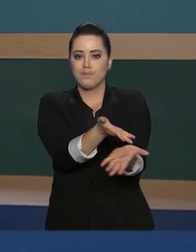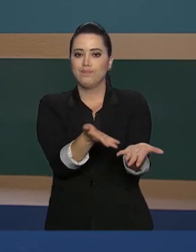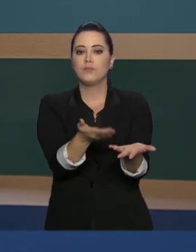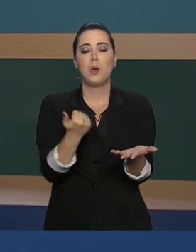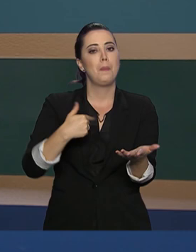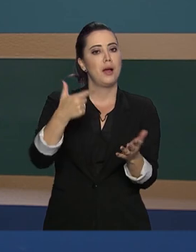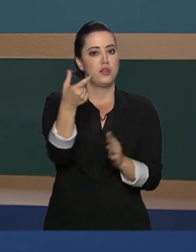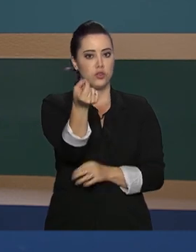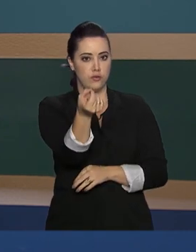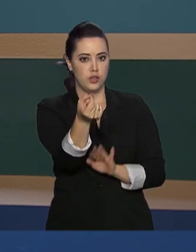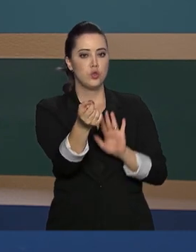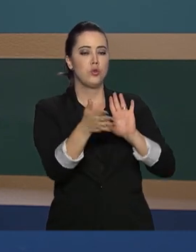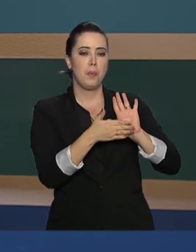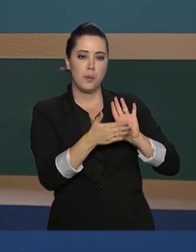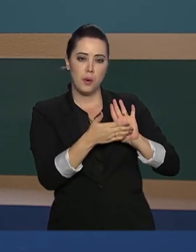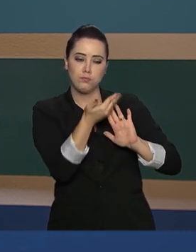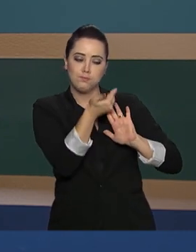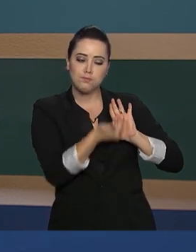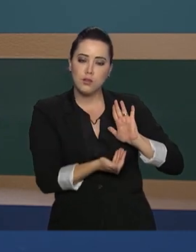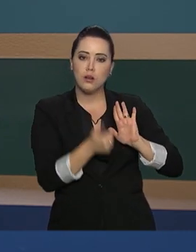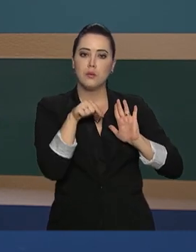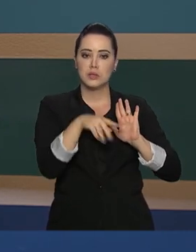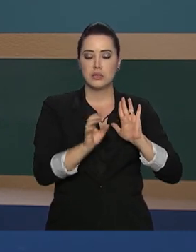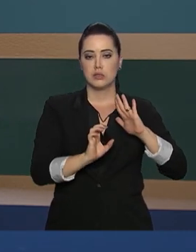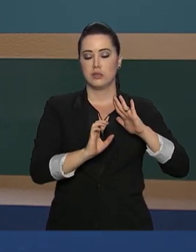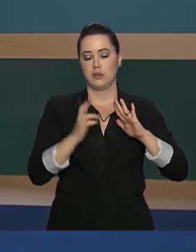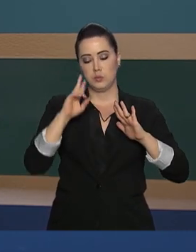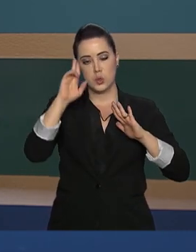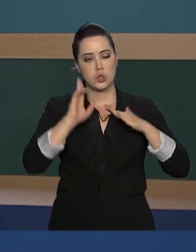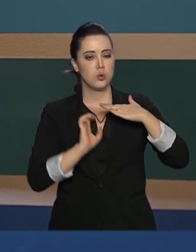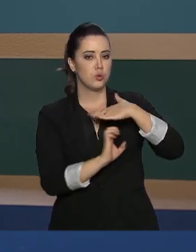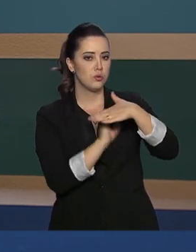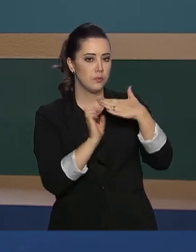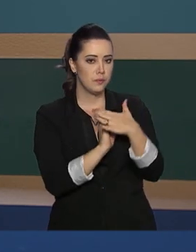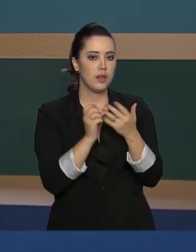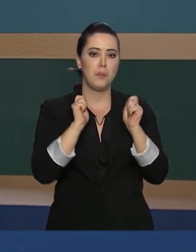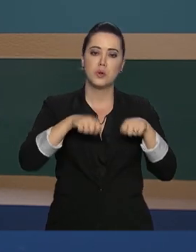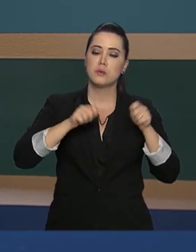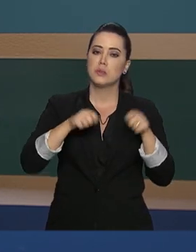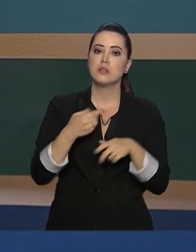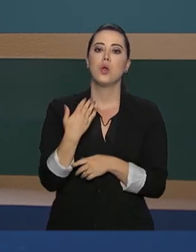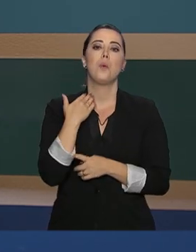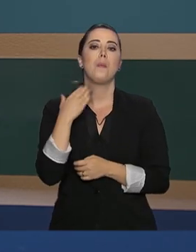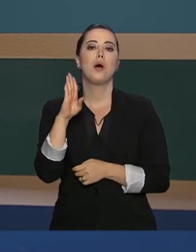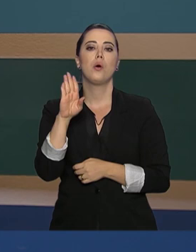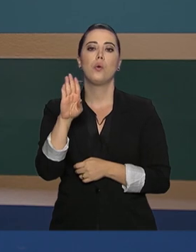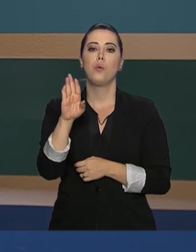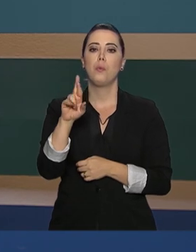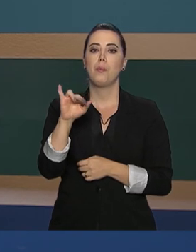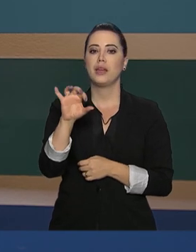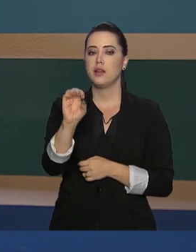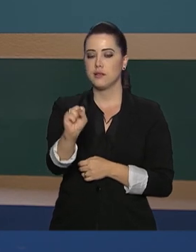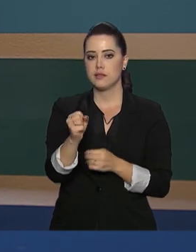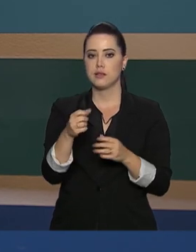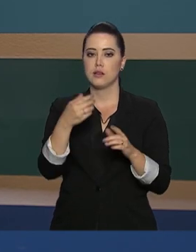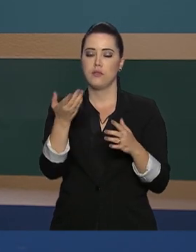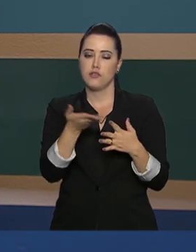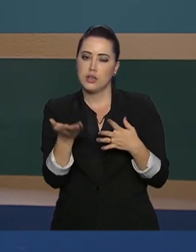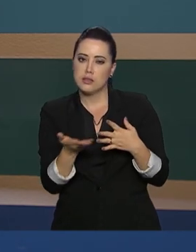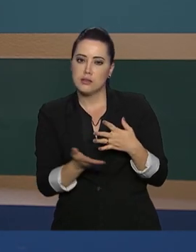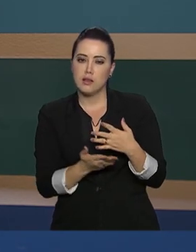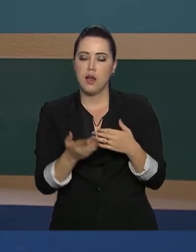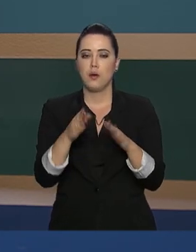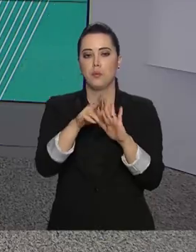20 propostas apresentadas pelos empresários, entre elas a possibilidade de o Banco do BRICS financiar projetos de